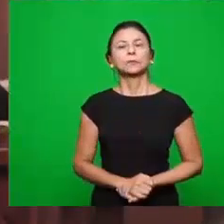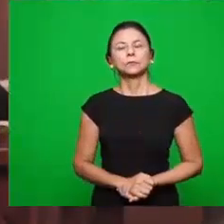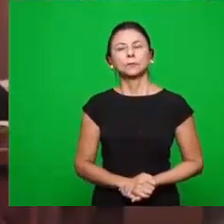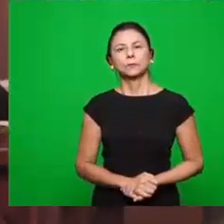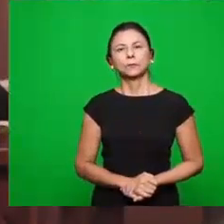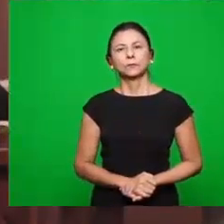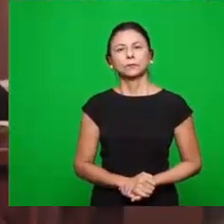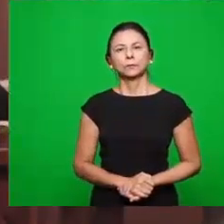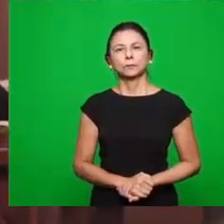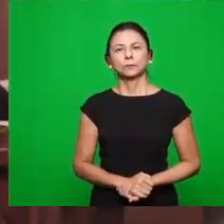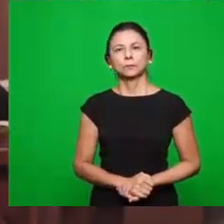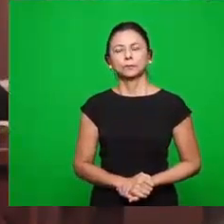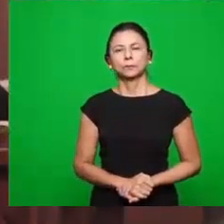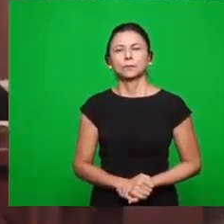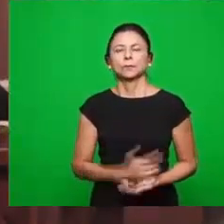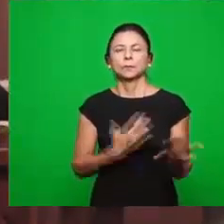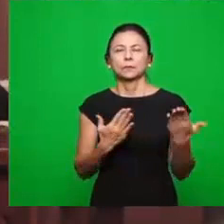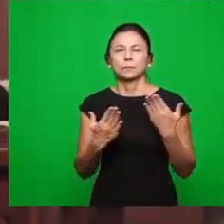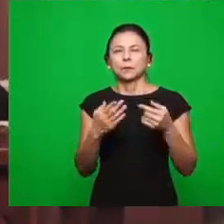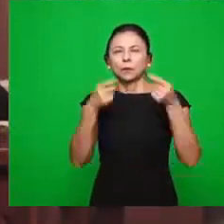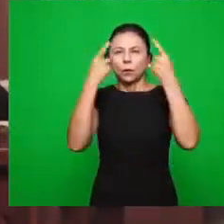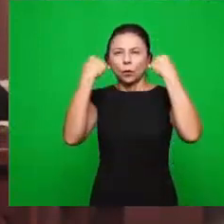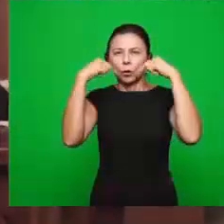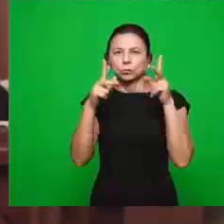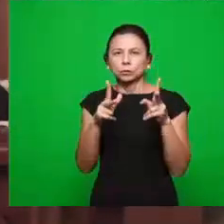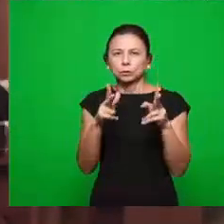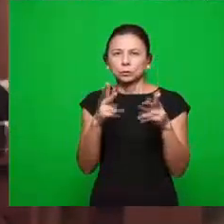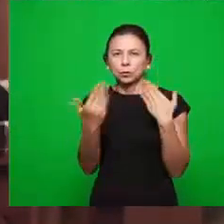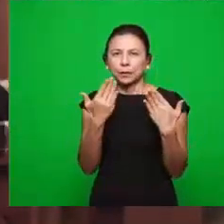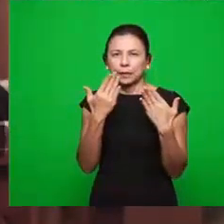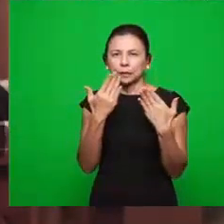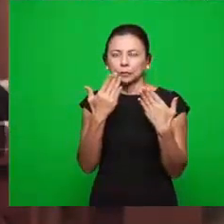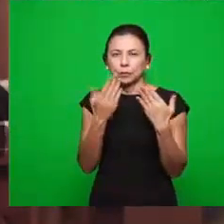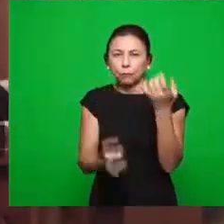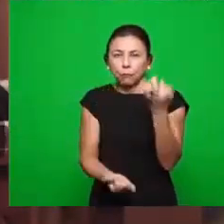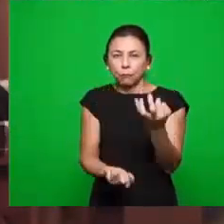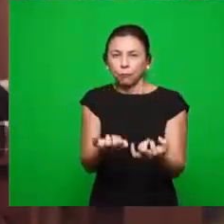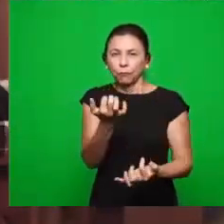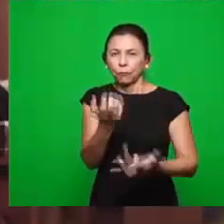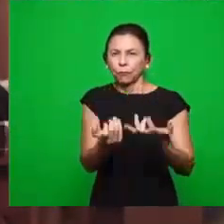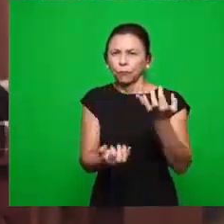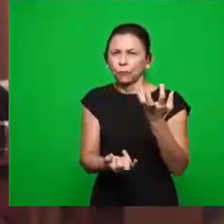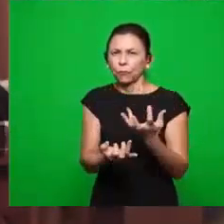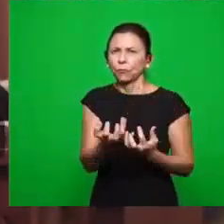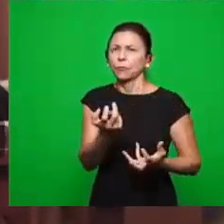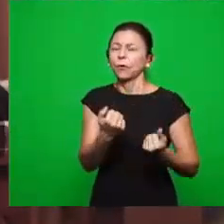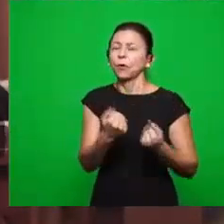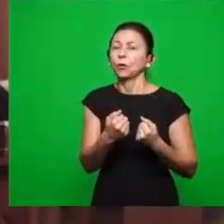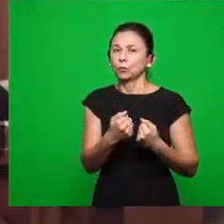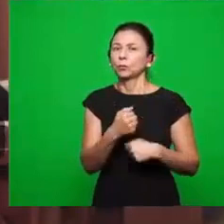aquele que tem olhos como chama de fogo, ele conhece lá dentro. Ele conhece